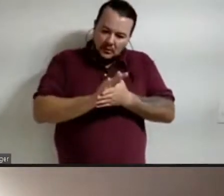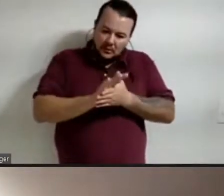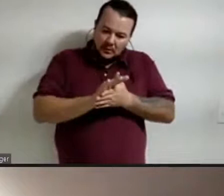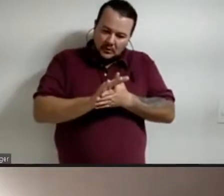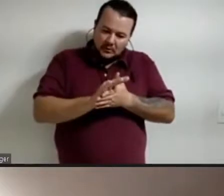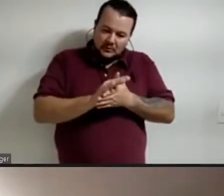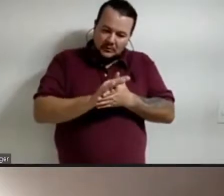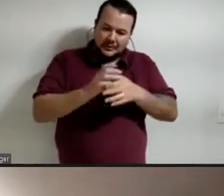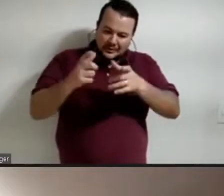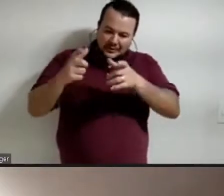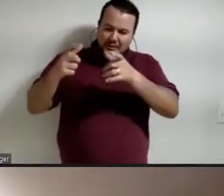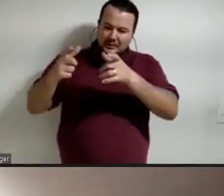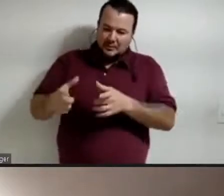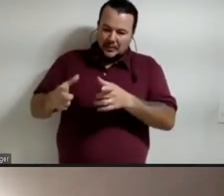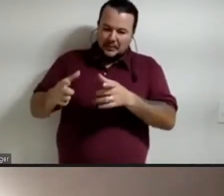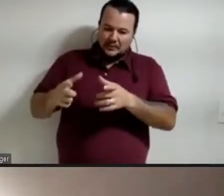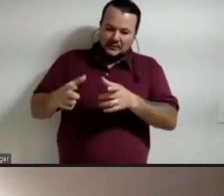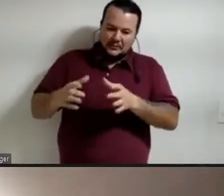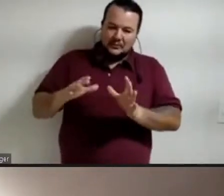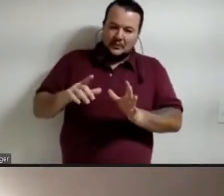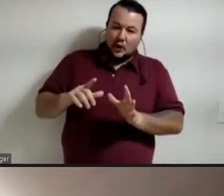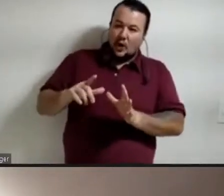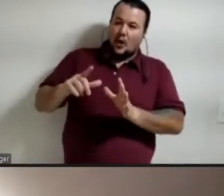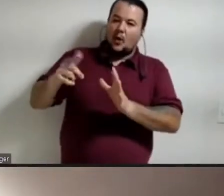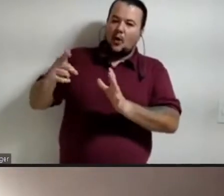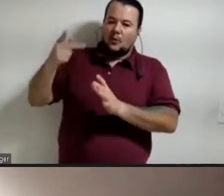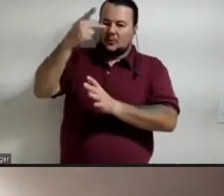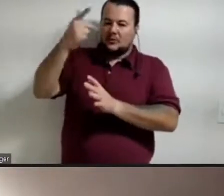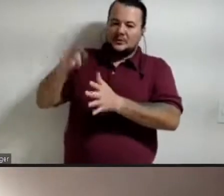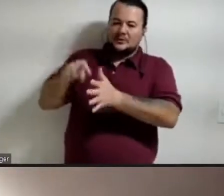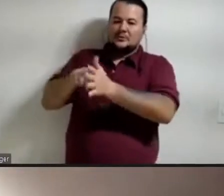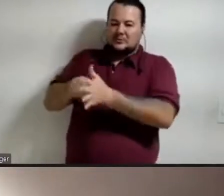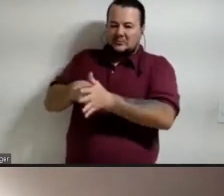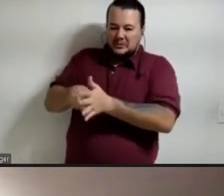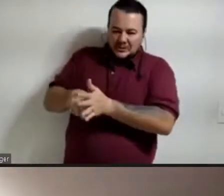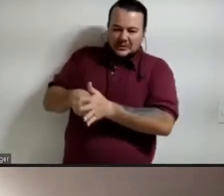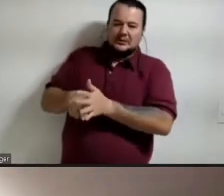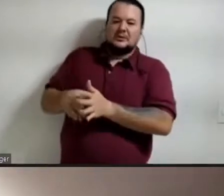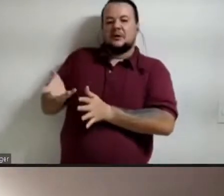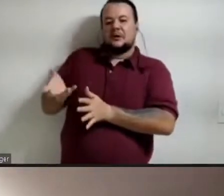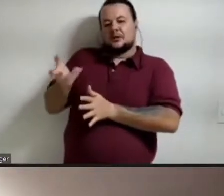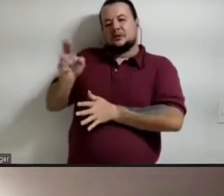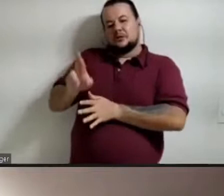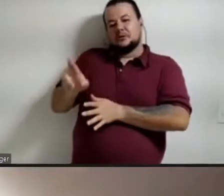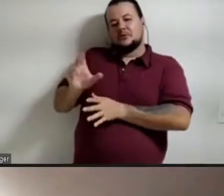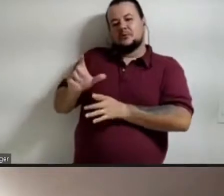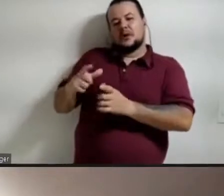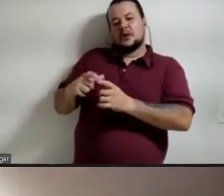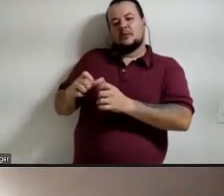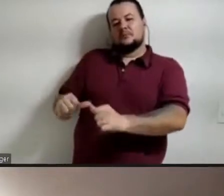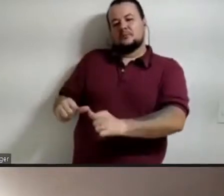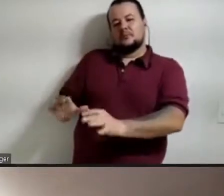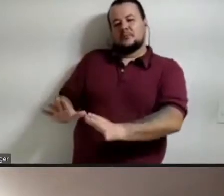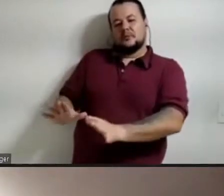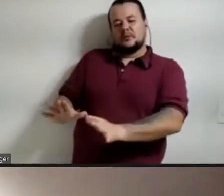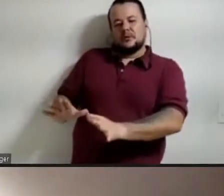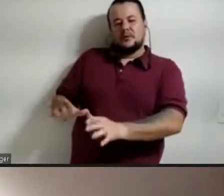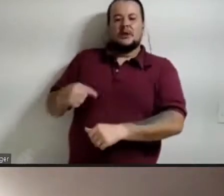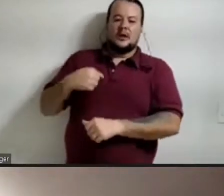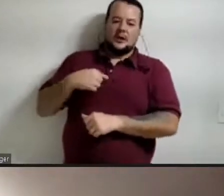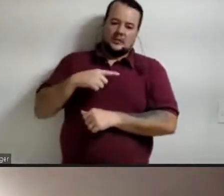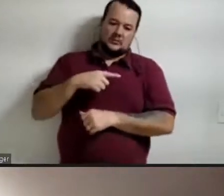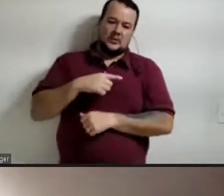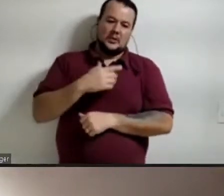espaço para outros pesquisadores intelectuais mas que quisesse utilizar. Ou seja, eu tenho colegas que têm